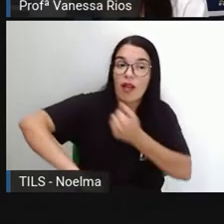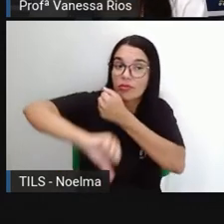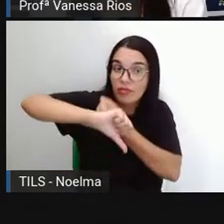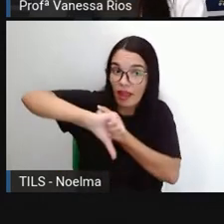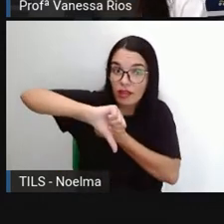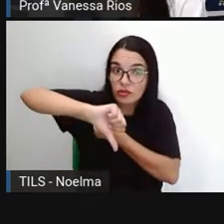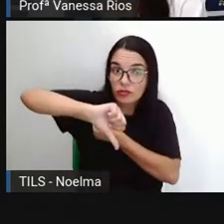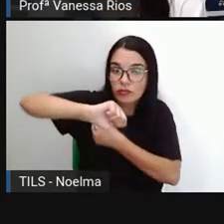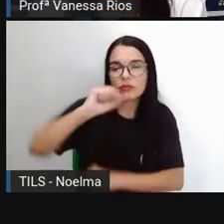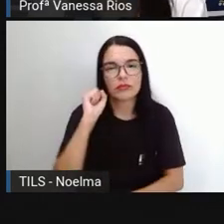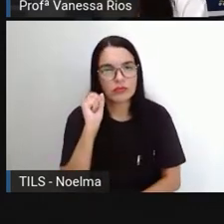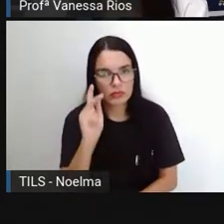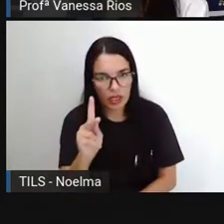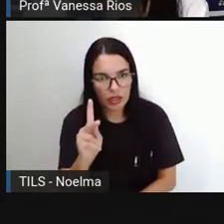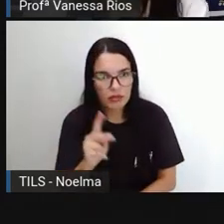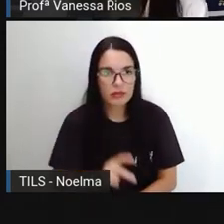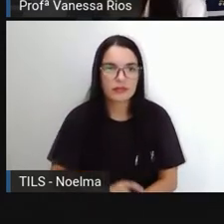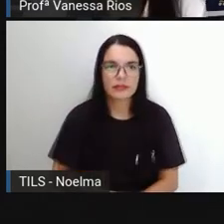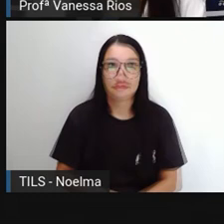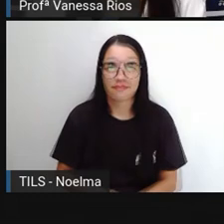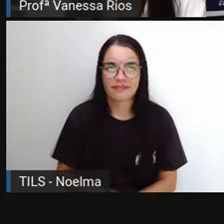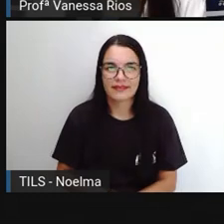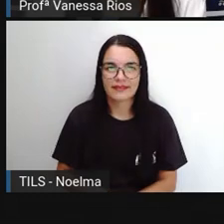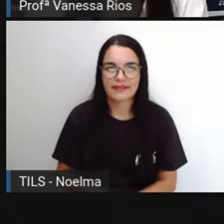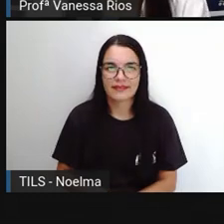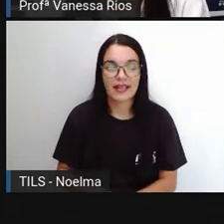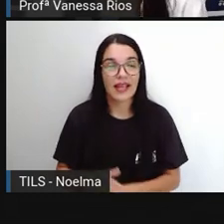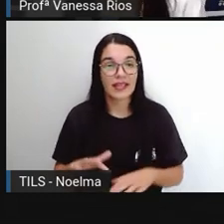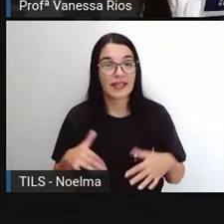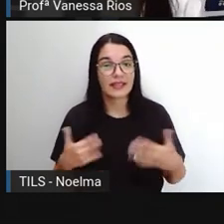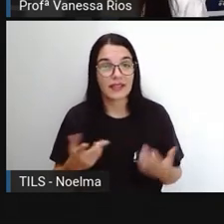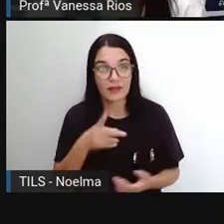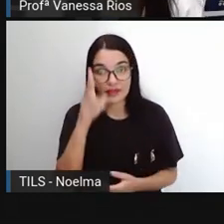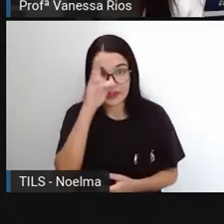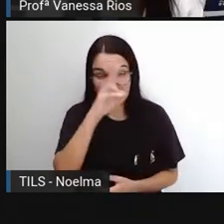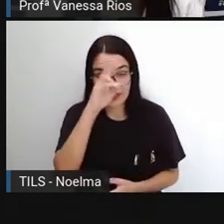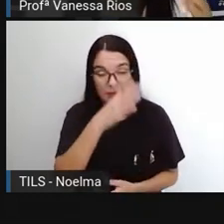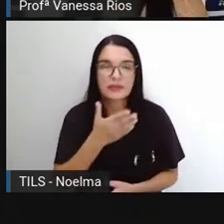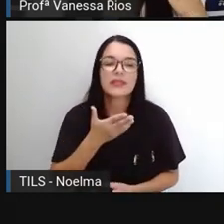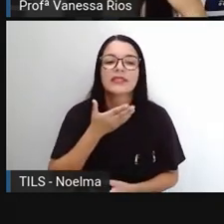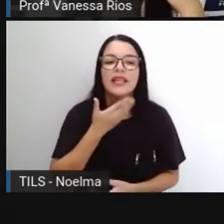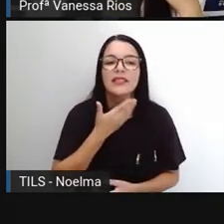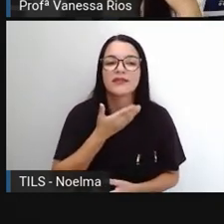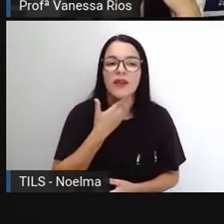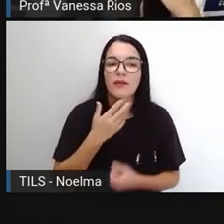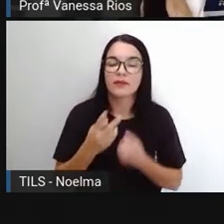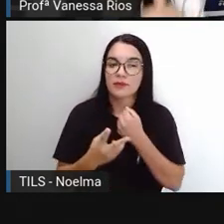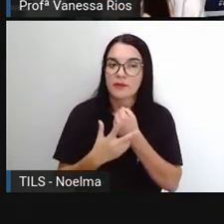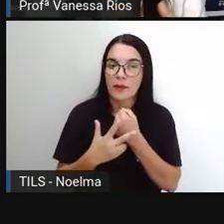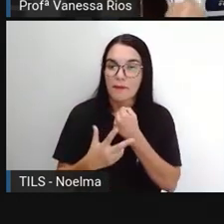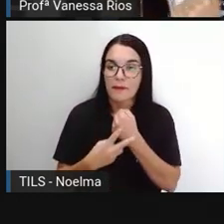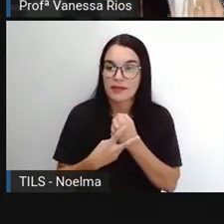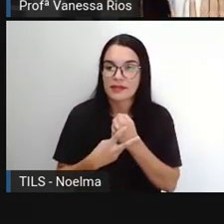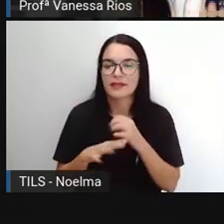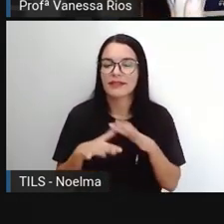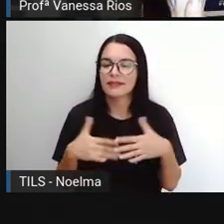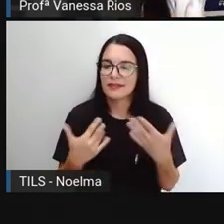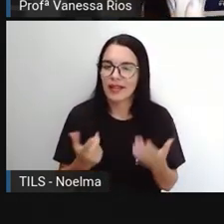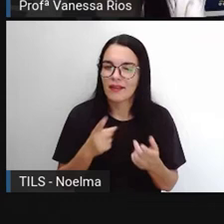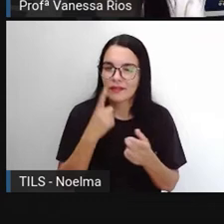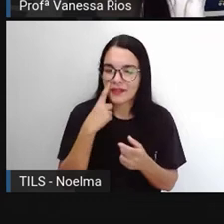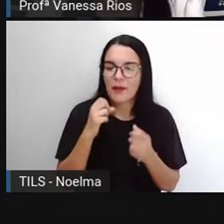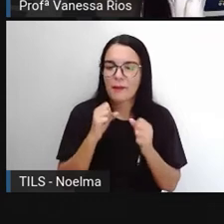entre os modos e os tempos. E aí, lembra das vozes verbais? Pois é, que a prova falou que pode ser